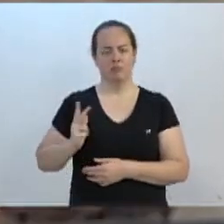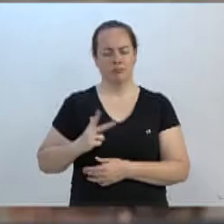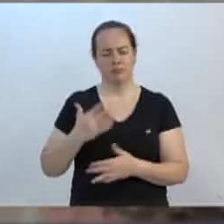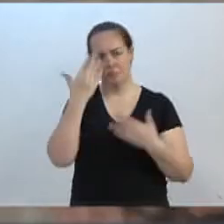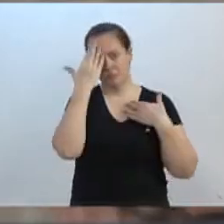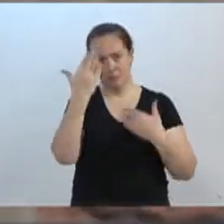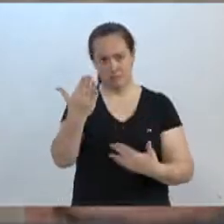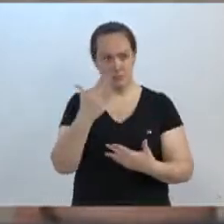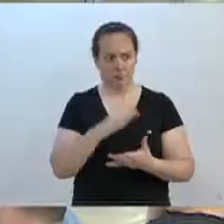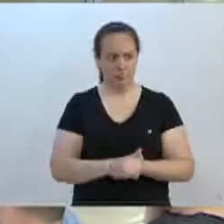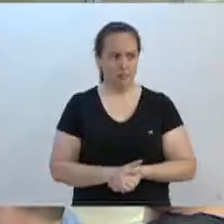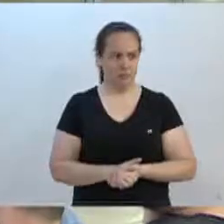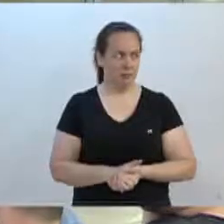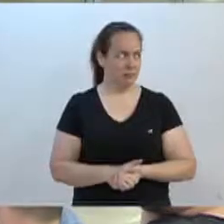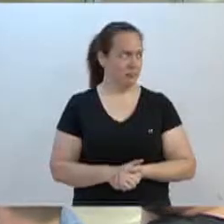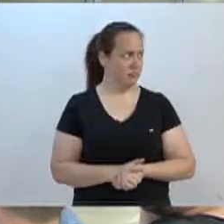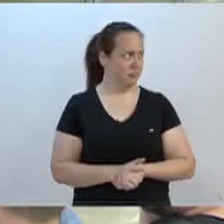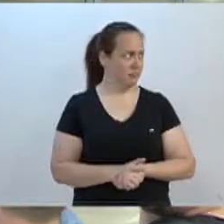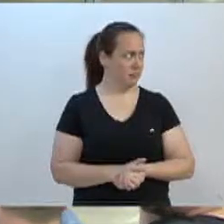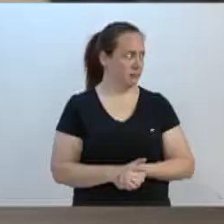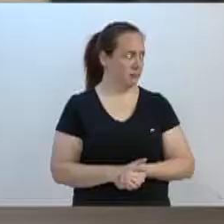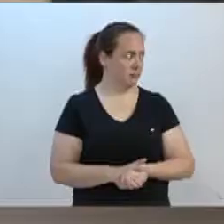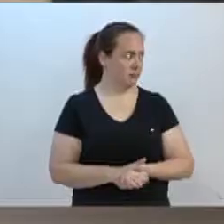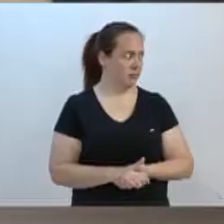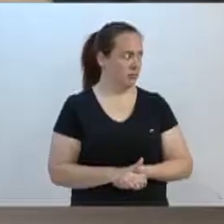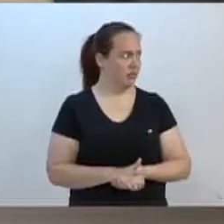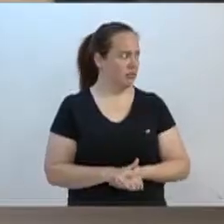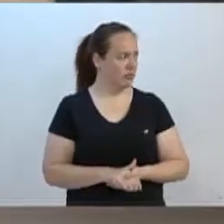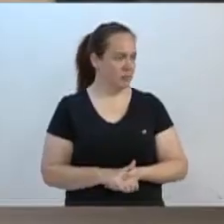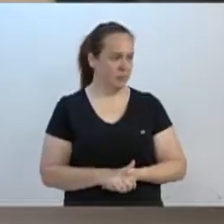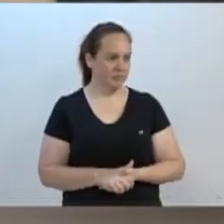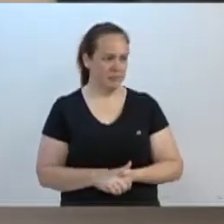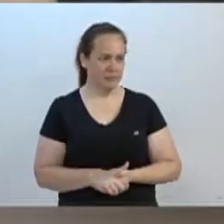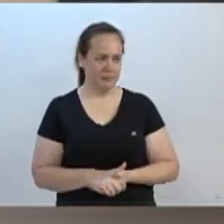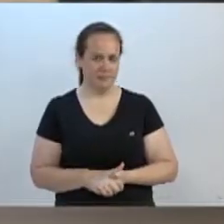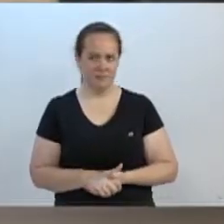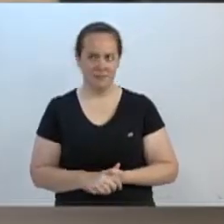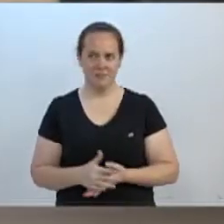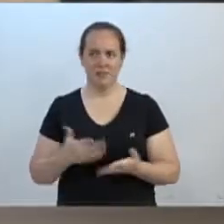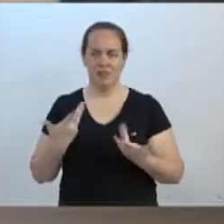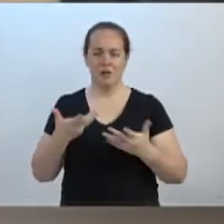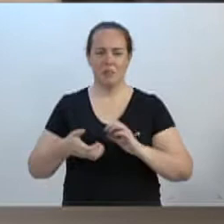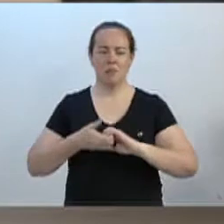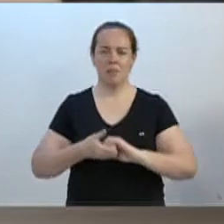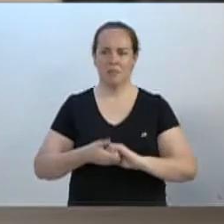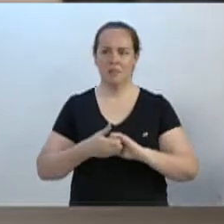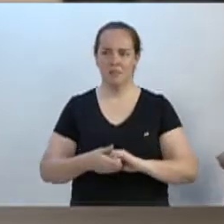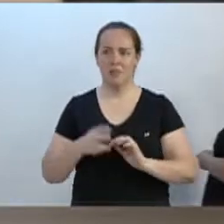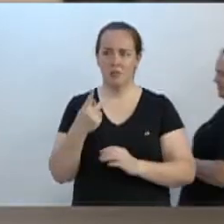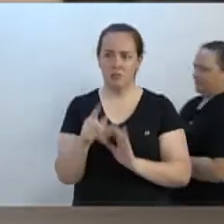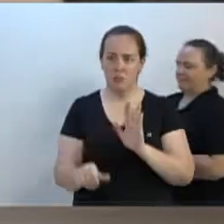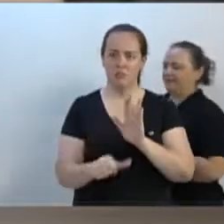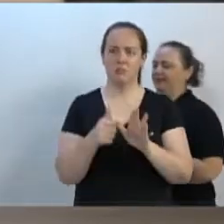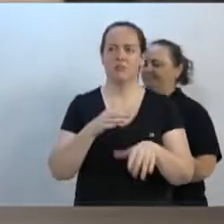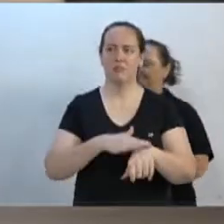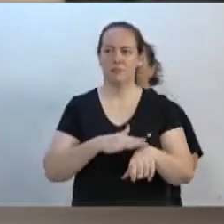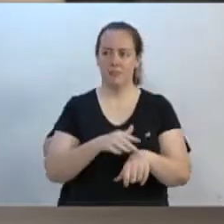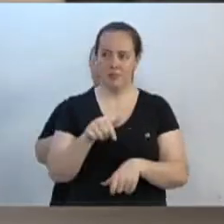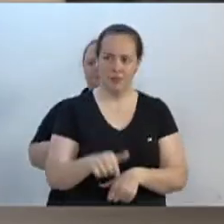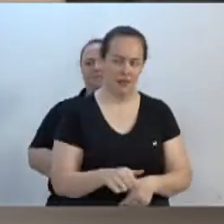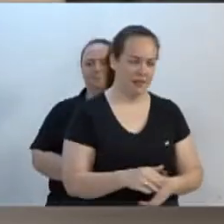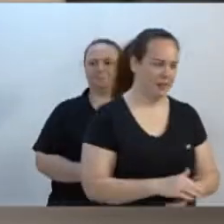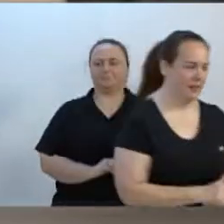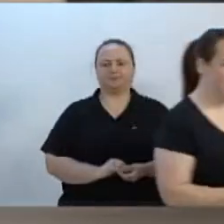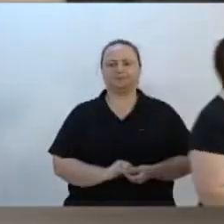obrigado. Vereador Neto, eu gostaria também de deixar aqui o meu à parte e parabenizar pela sua primeira passagem aqui nessa Casa